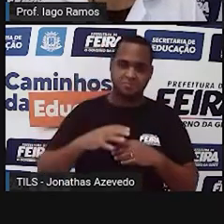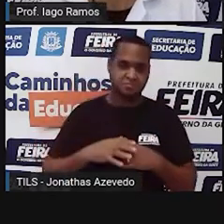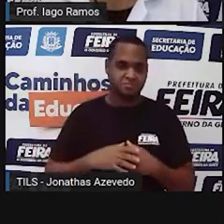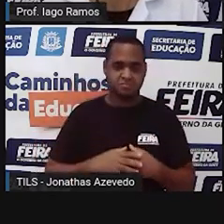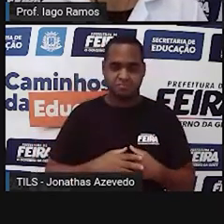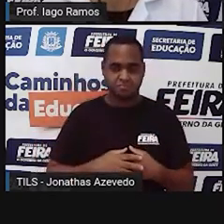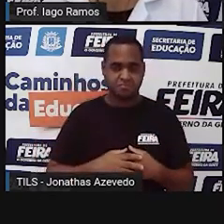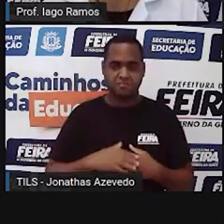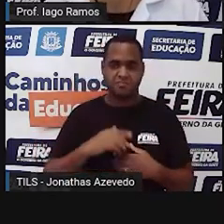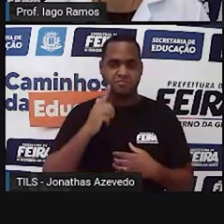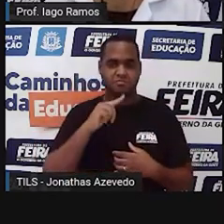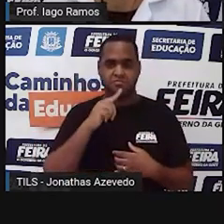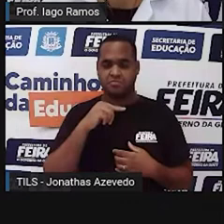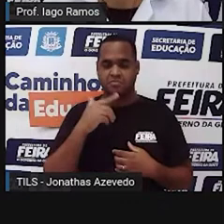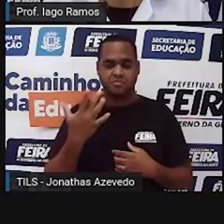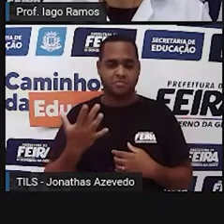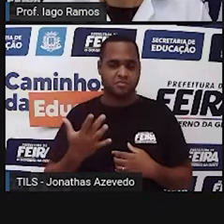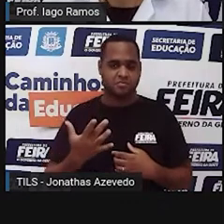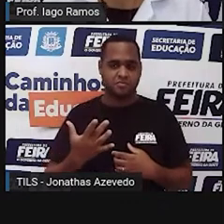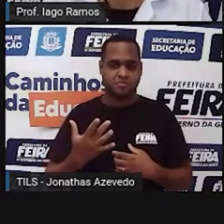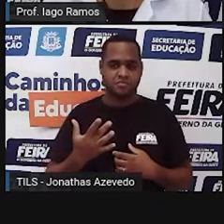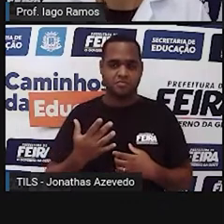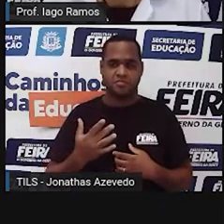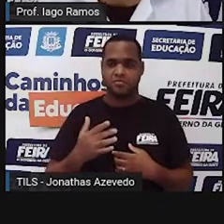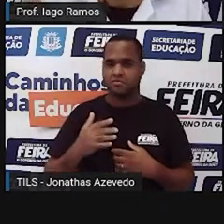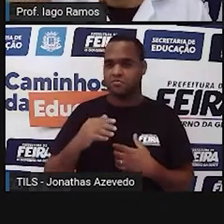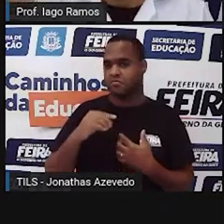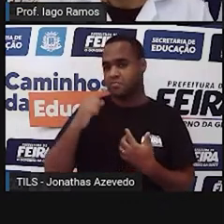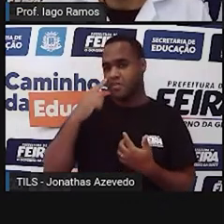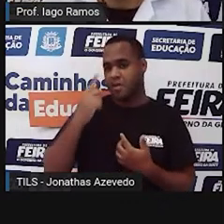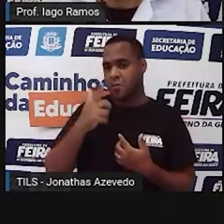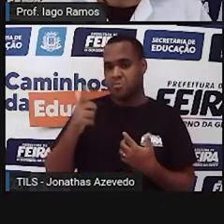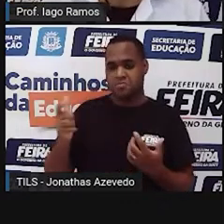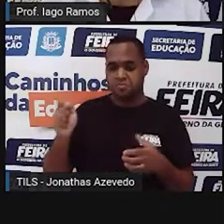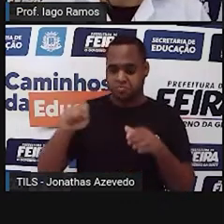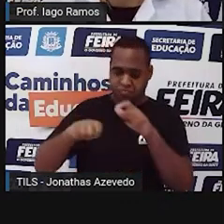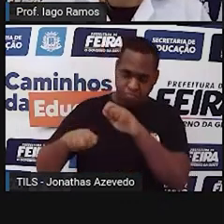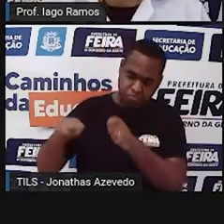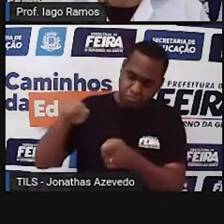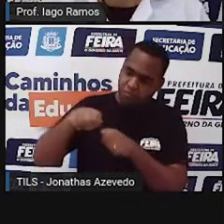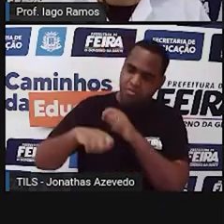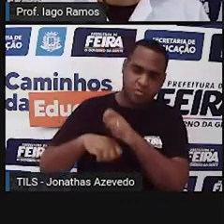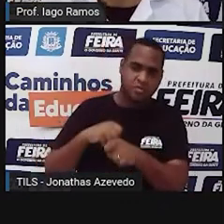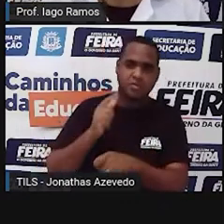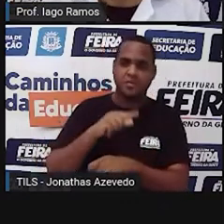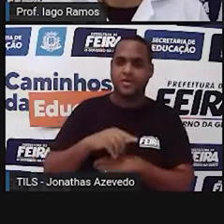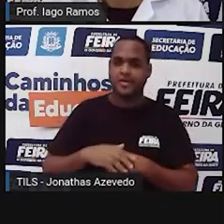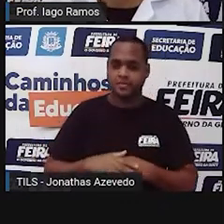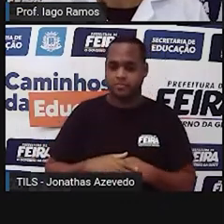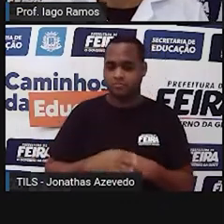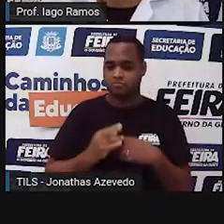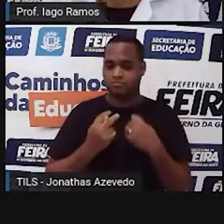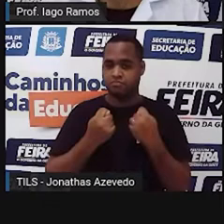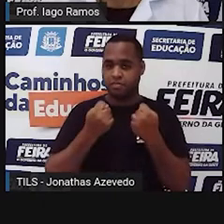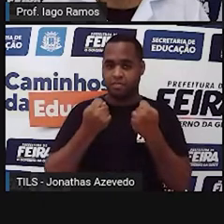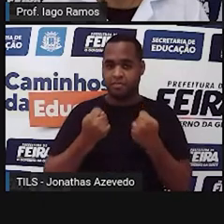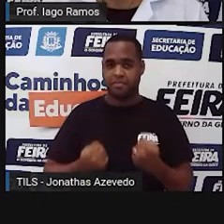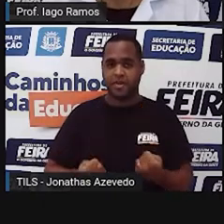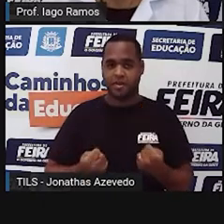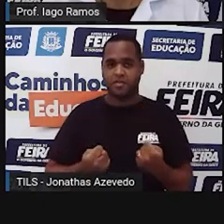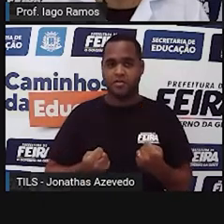forma de a gente medir as coisas. Capacidade, é outra forma de medir as coisas. Massa, né?